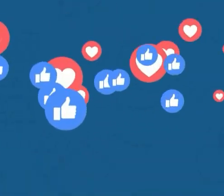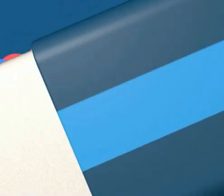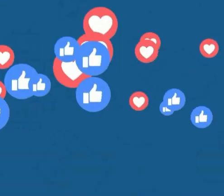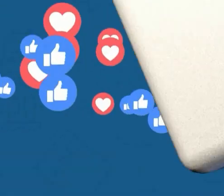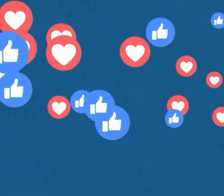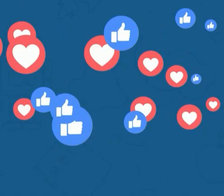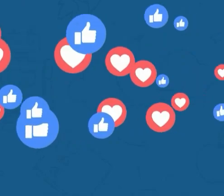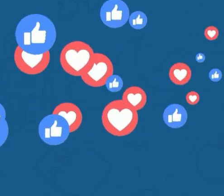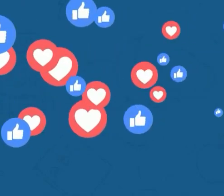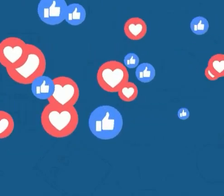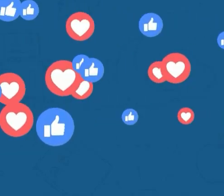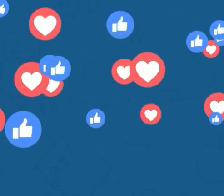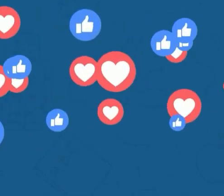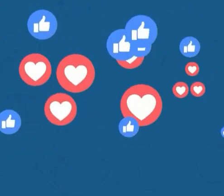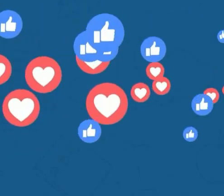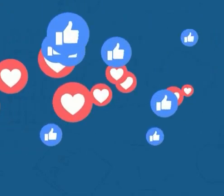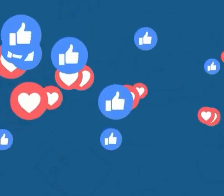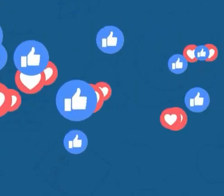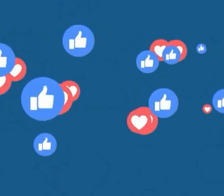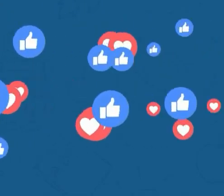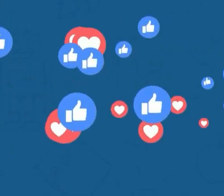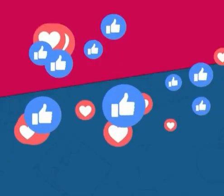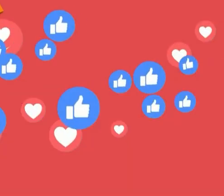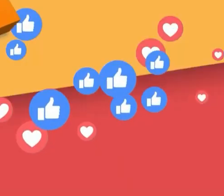Música Música Música Música Música Música Música